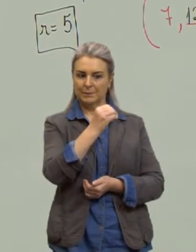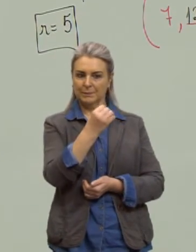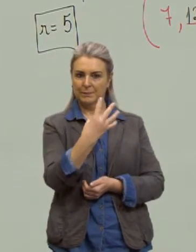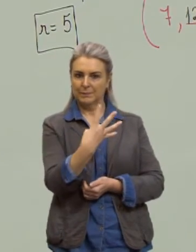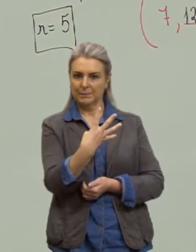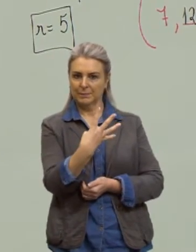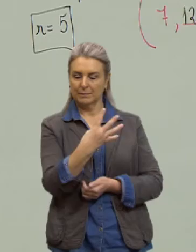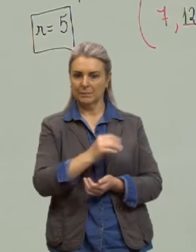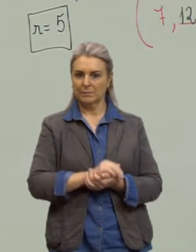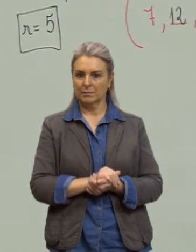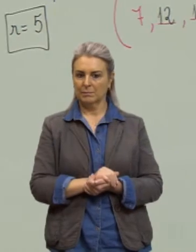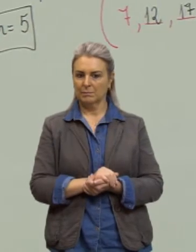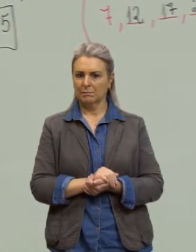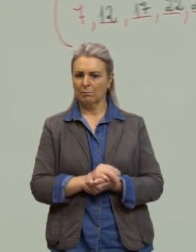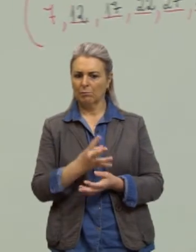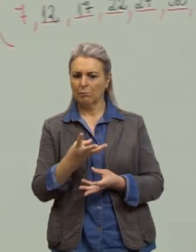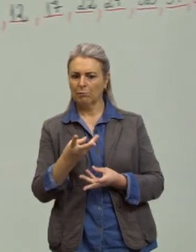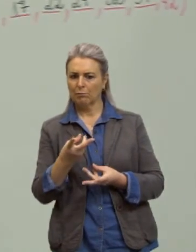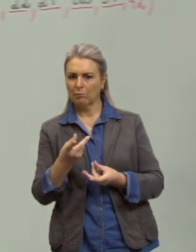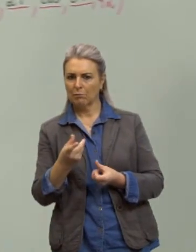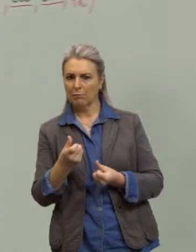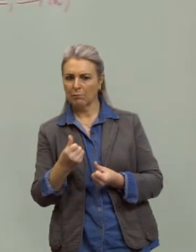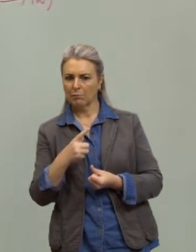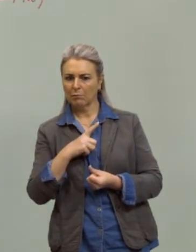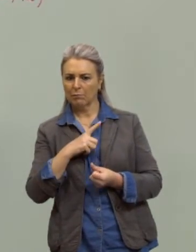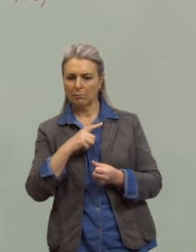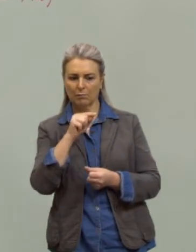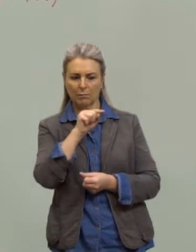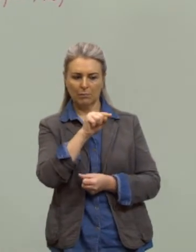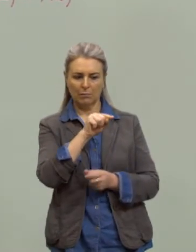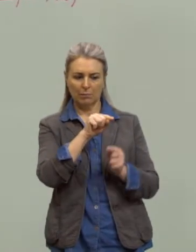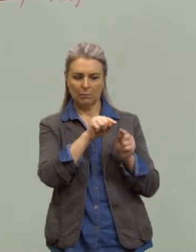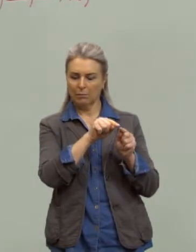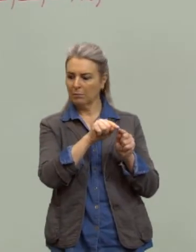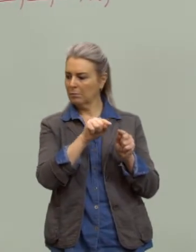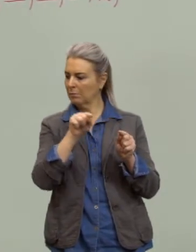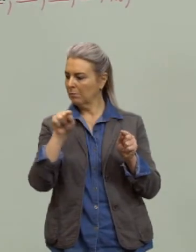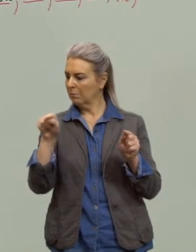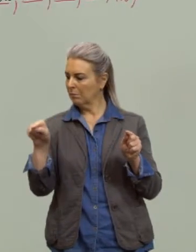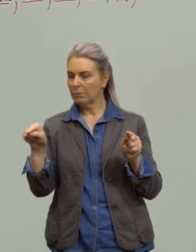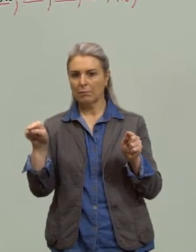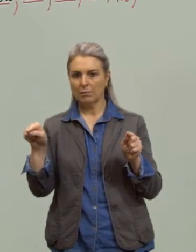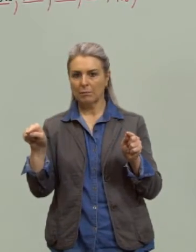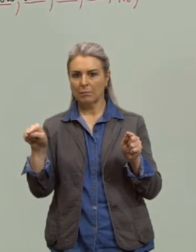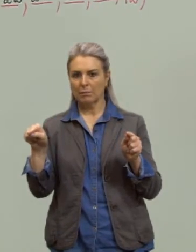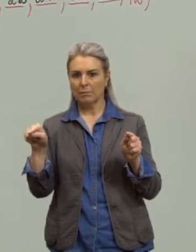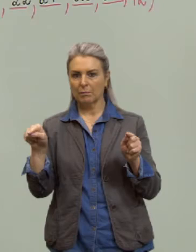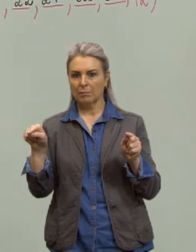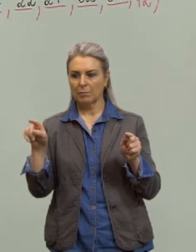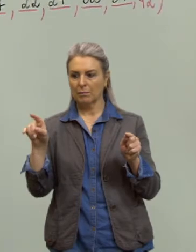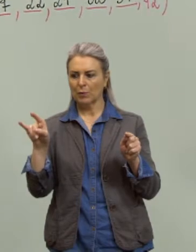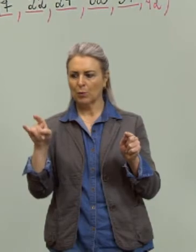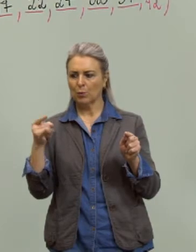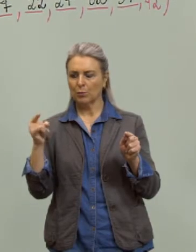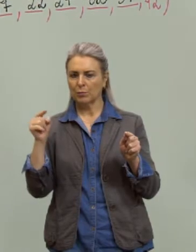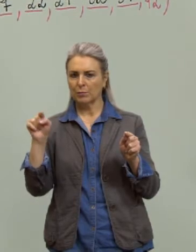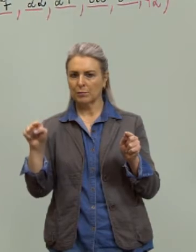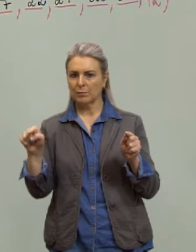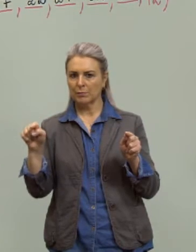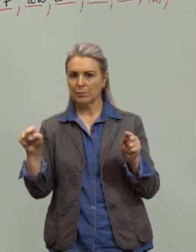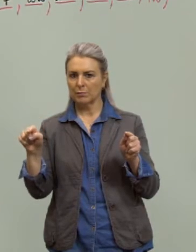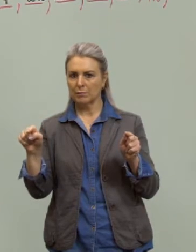verificar quantos números tem aqui no meio sabendo que o último termo está até os